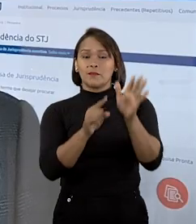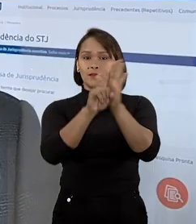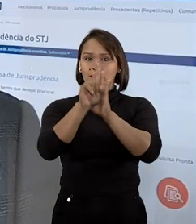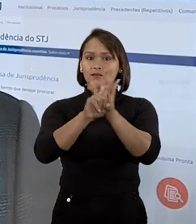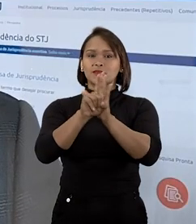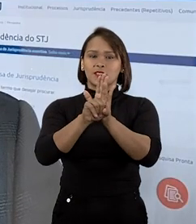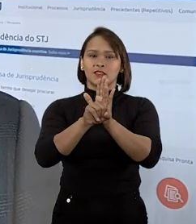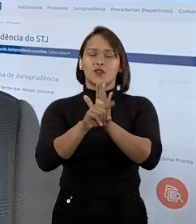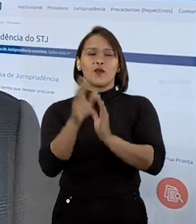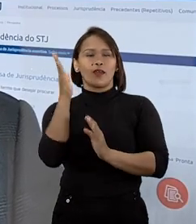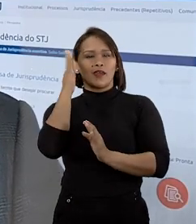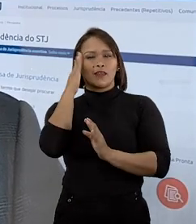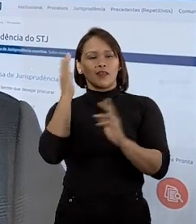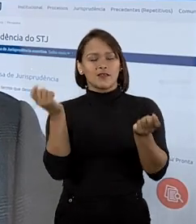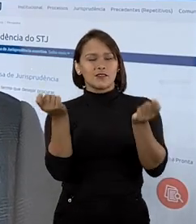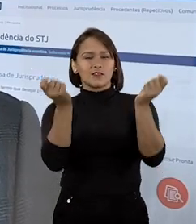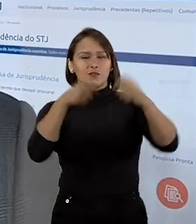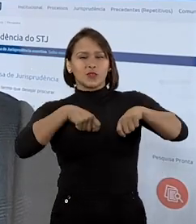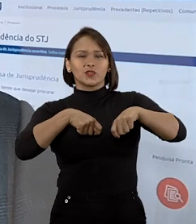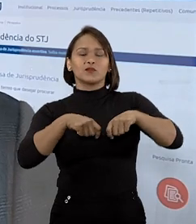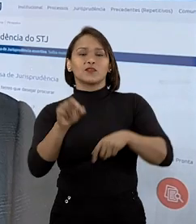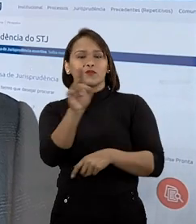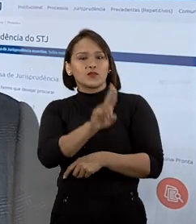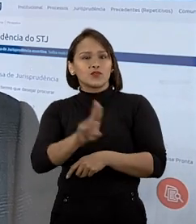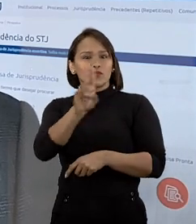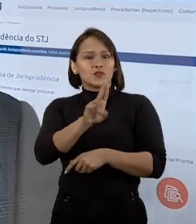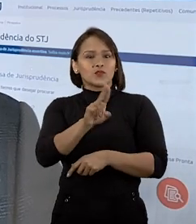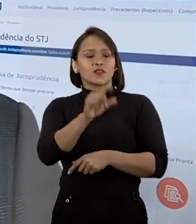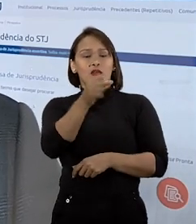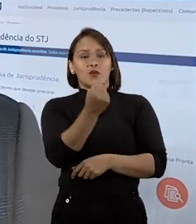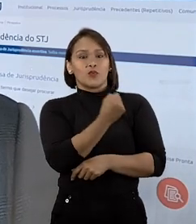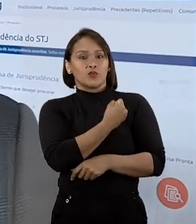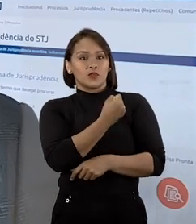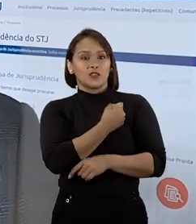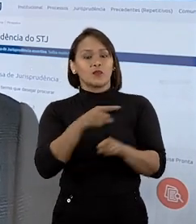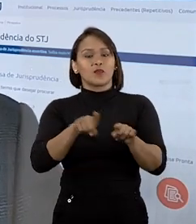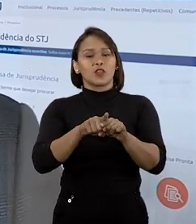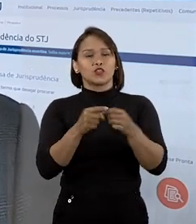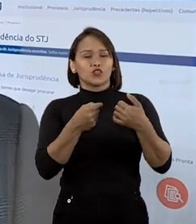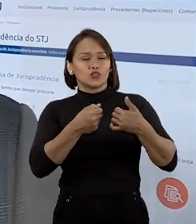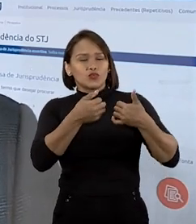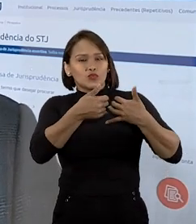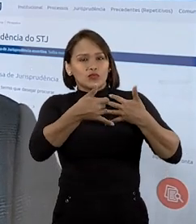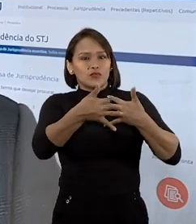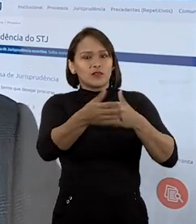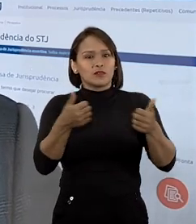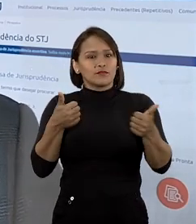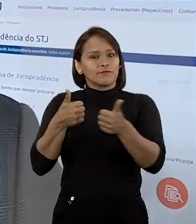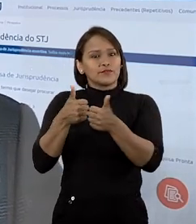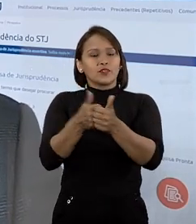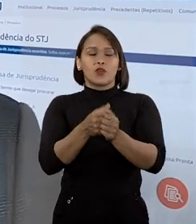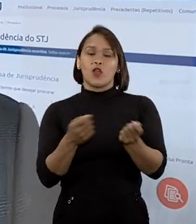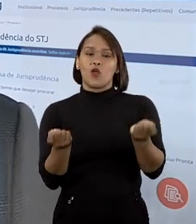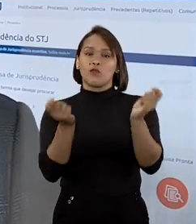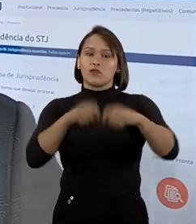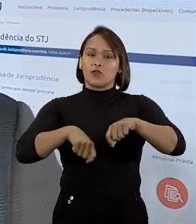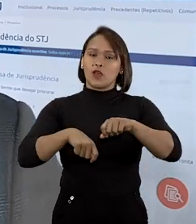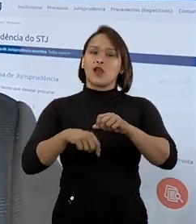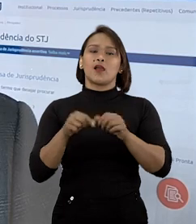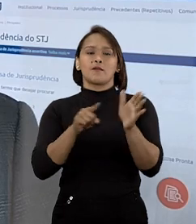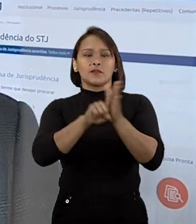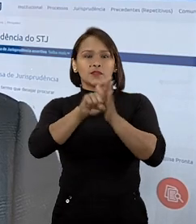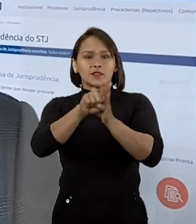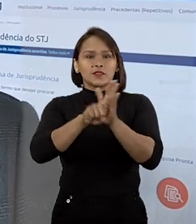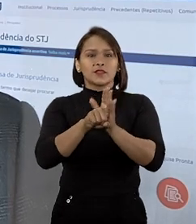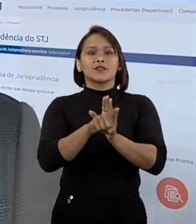Pesquisador, entender as possibilidades de utilização dos símbolos e dos operadores torna o resultado da sua